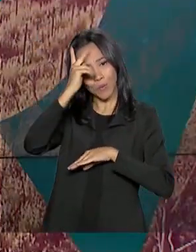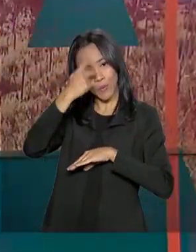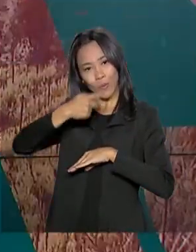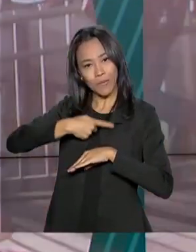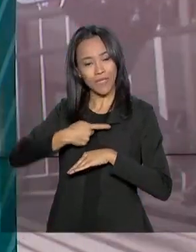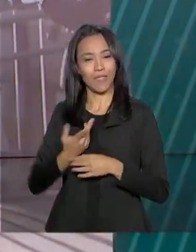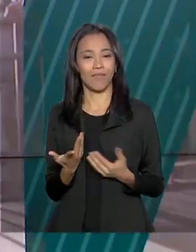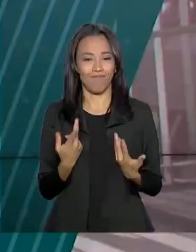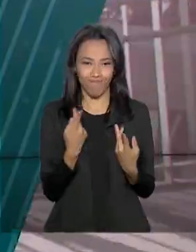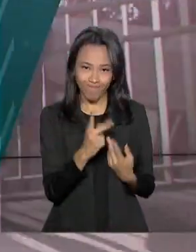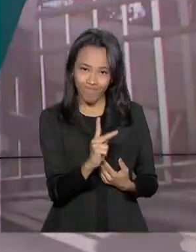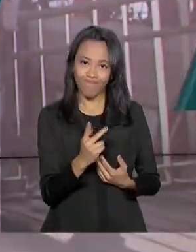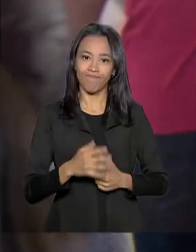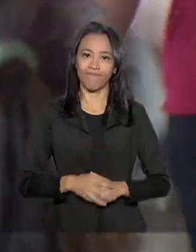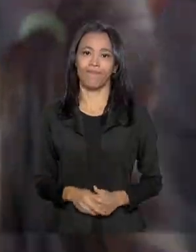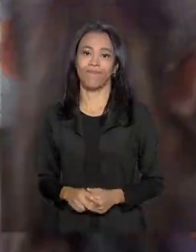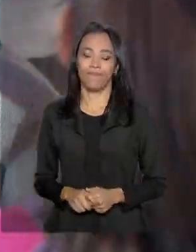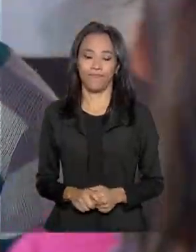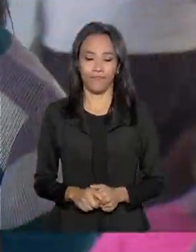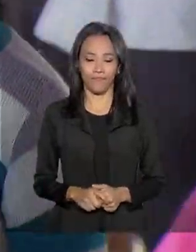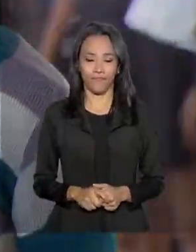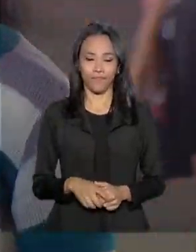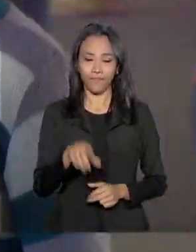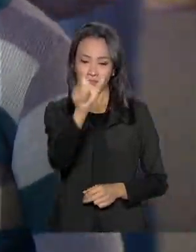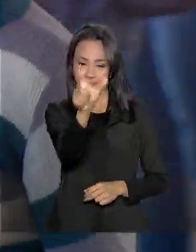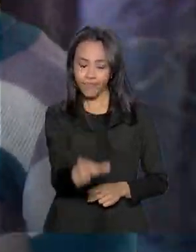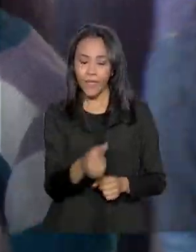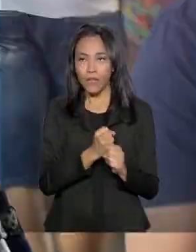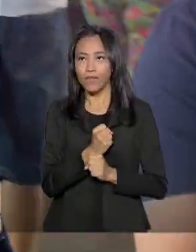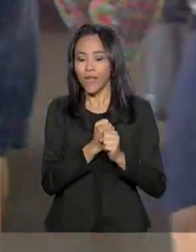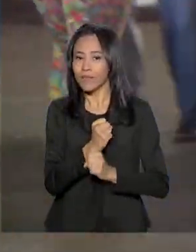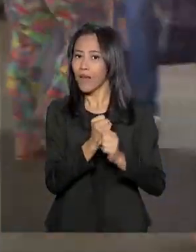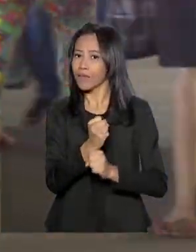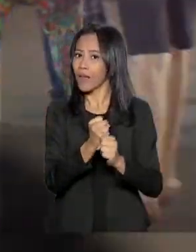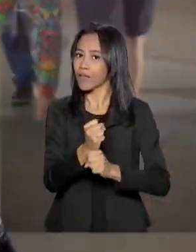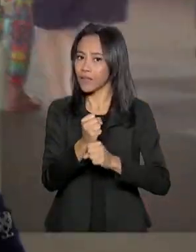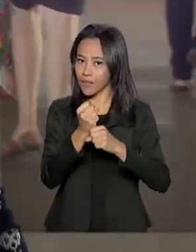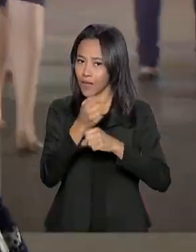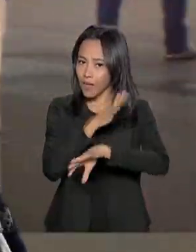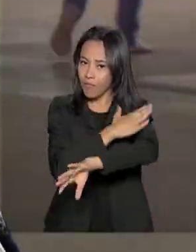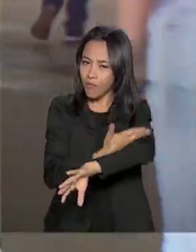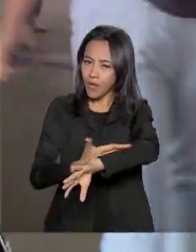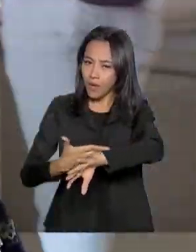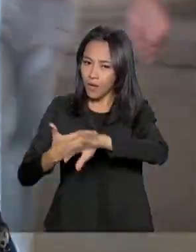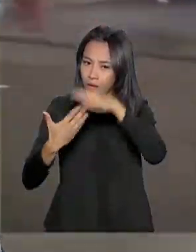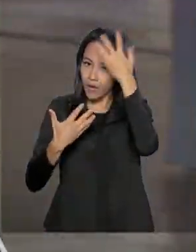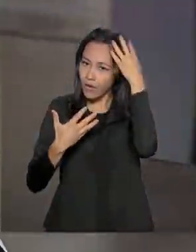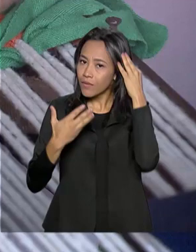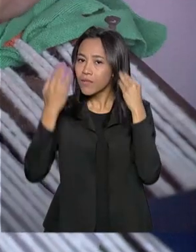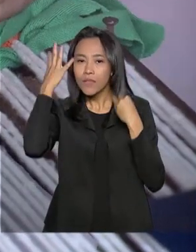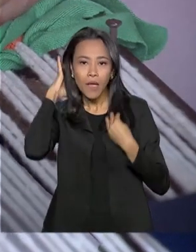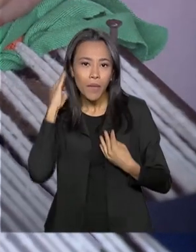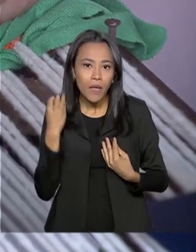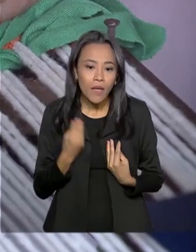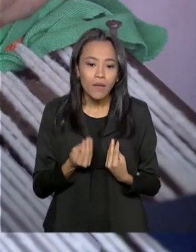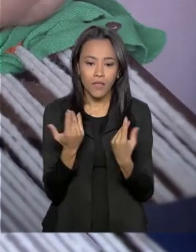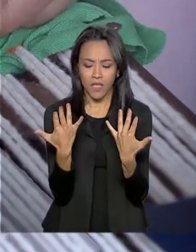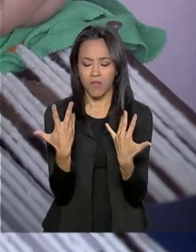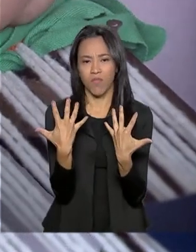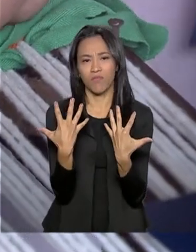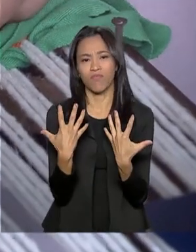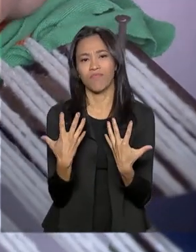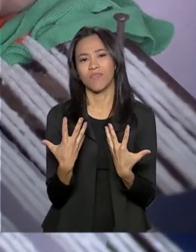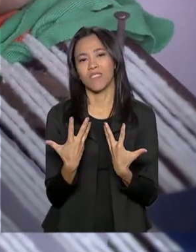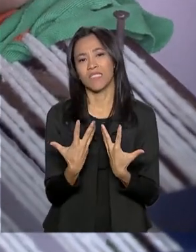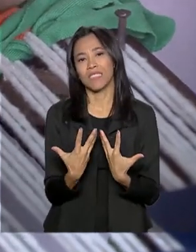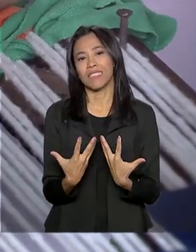independência. Os anos passam, os cabelos vão ficando prateados e as mãos já